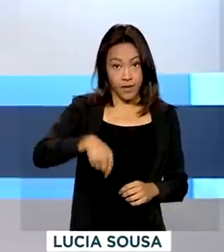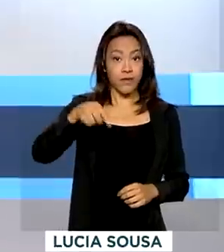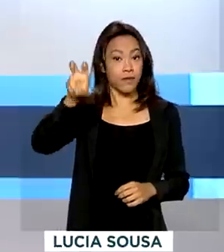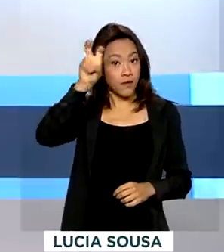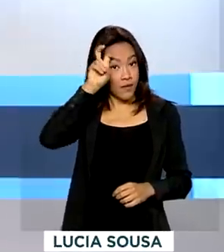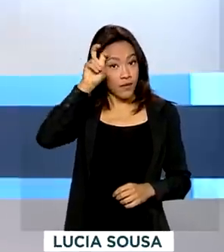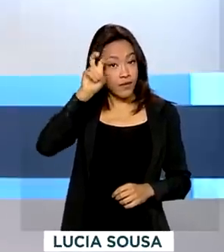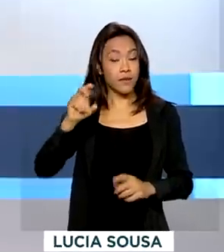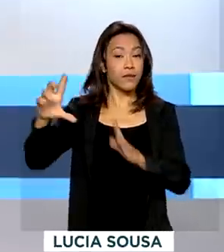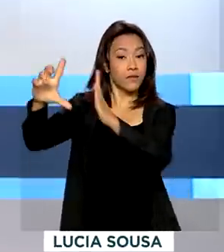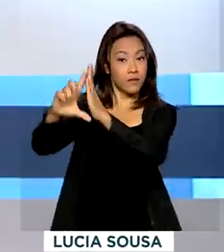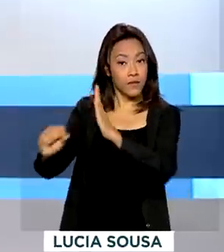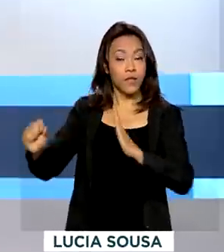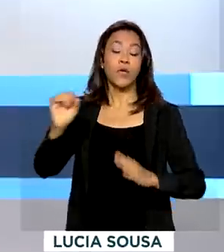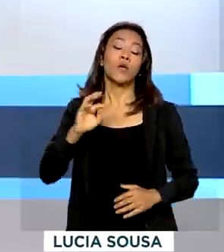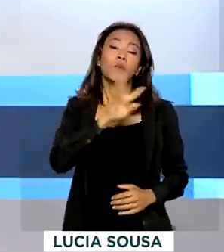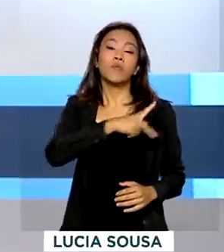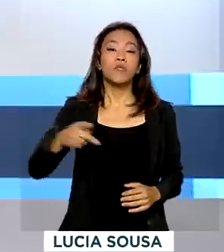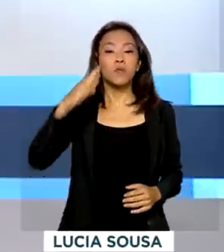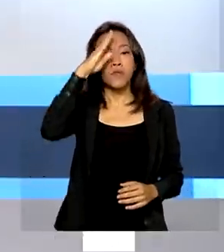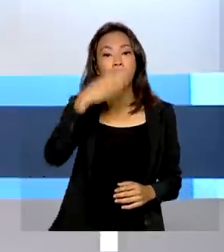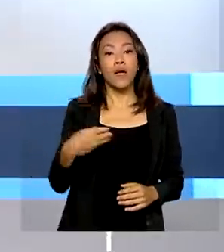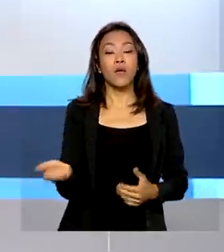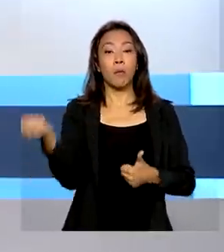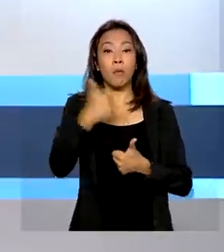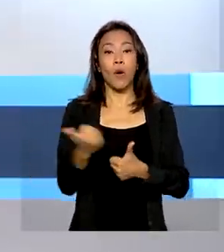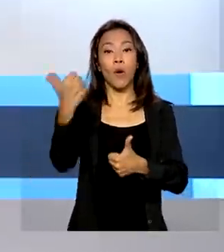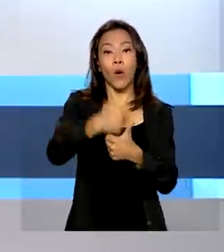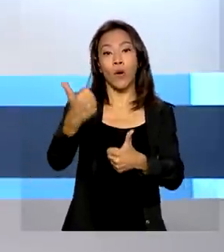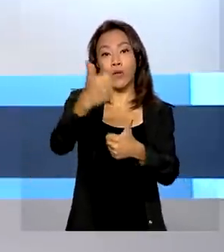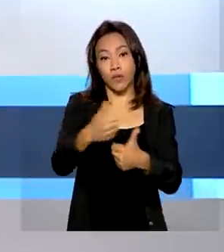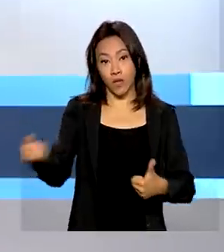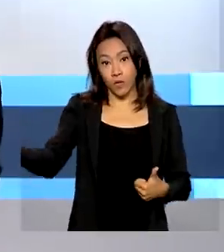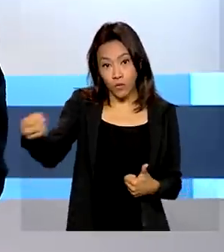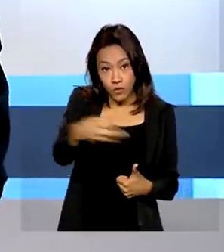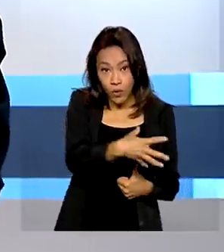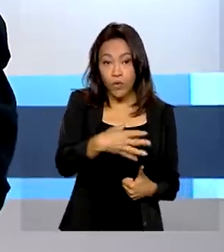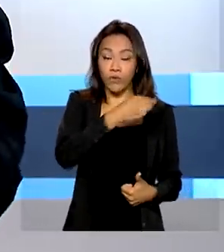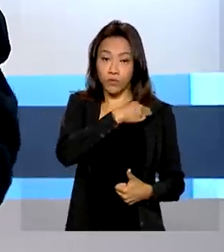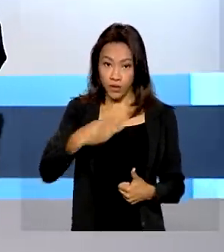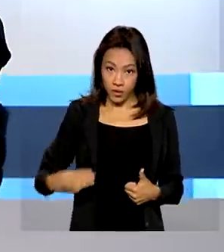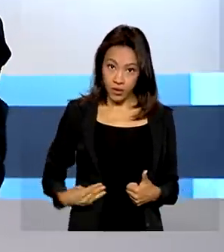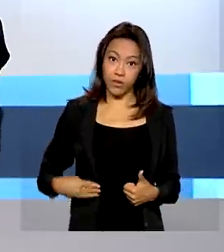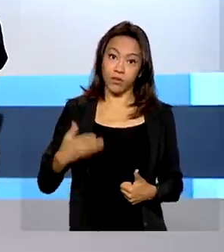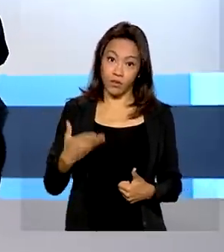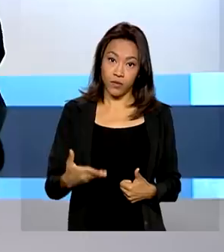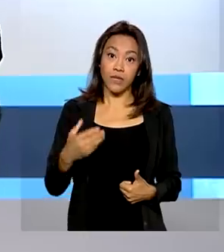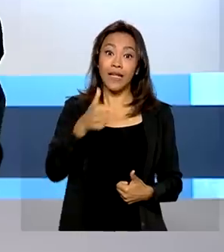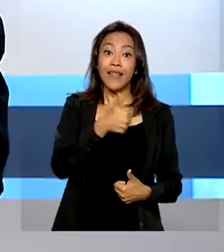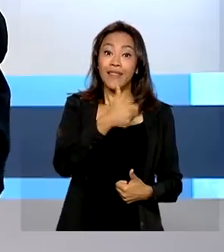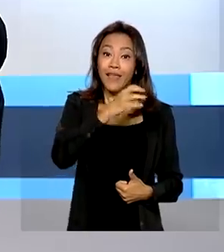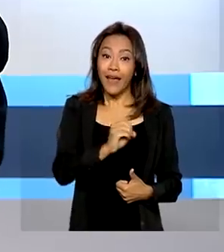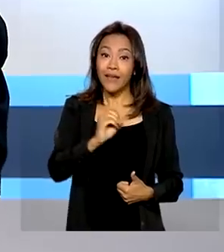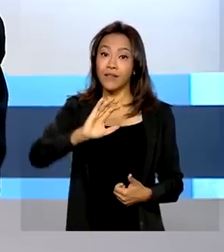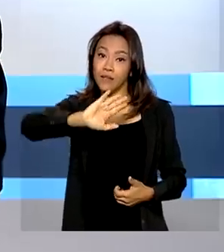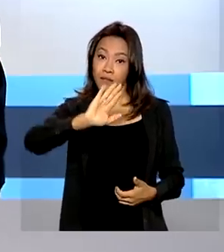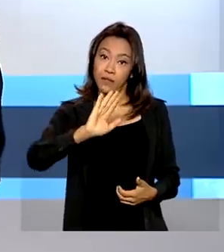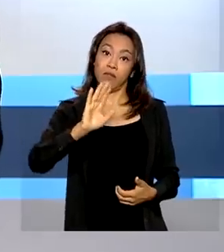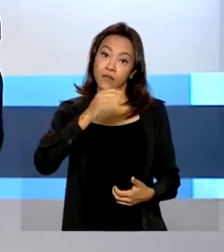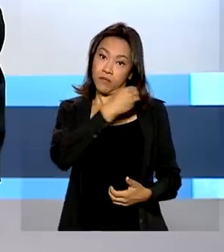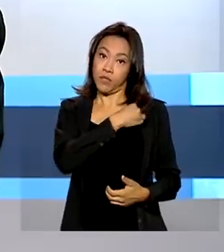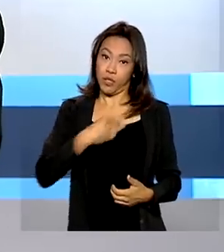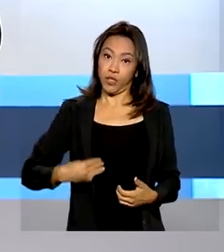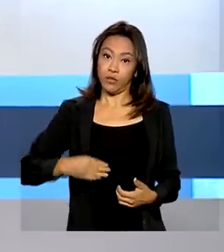presidente Jair Bolsonaro deu posse aos novos ministros do governo. A mudança ministerial ocorreu porque dez deles deixaram as pastas para